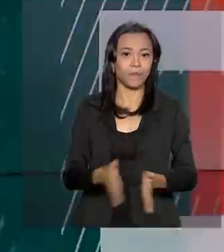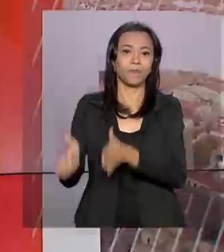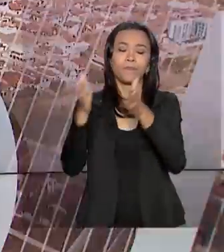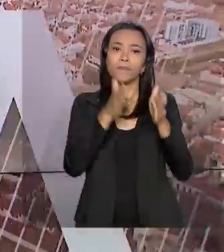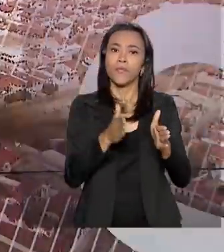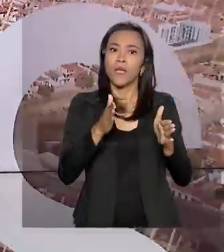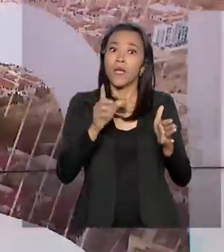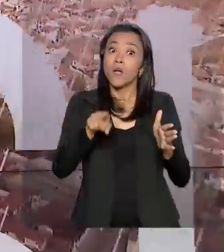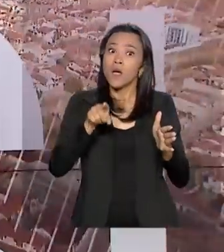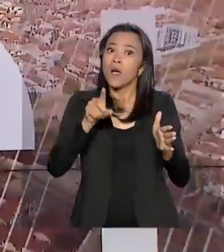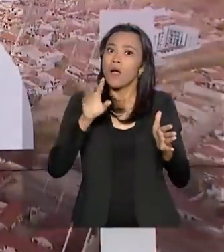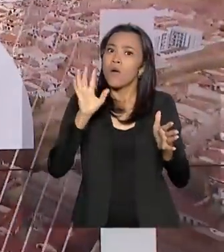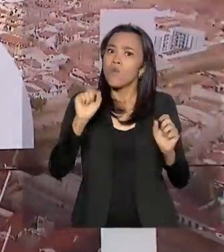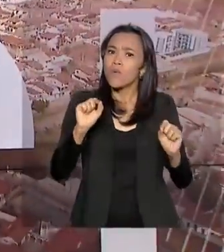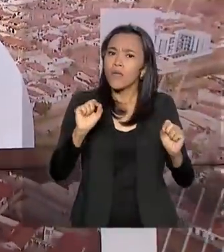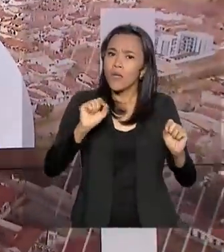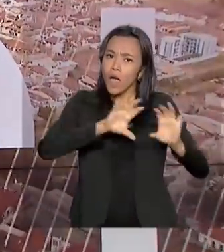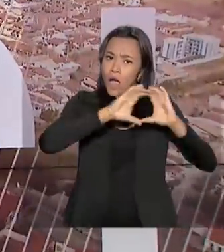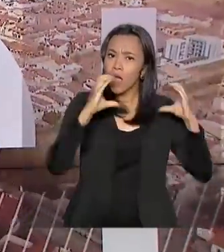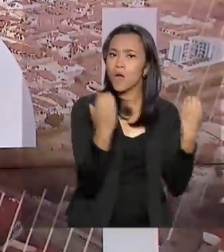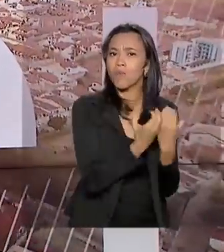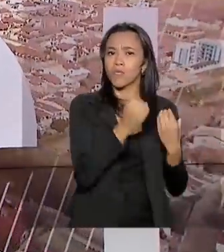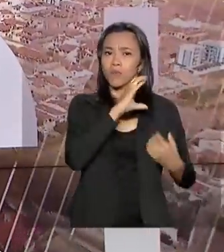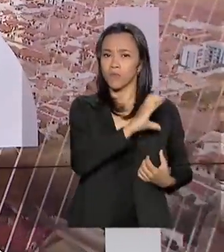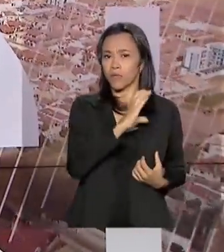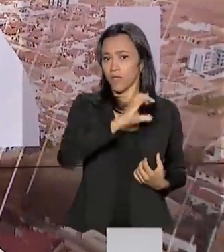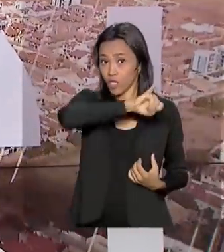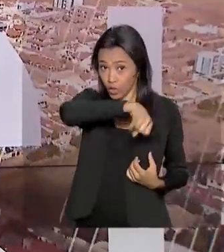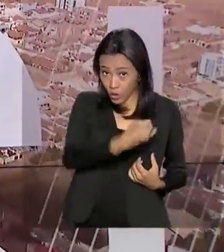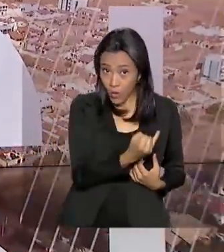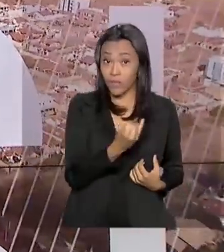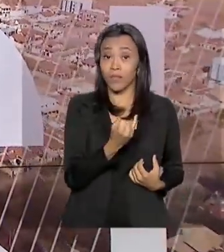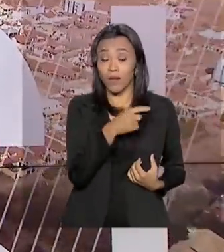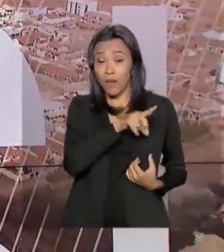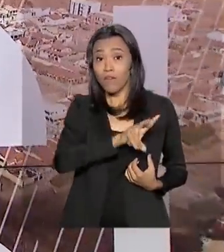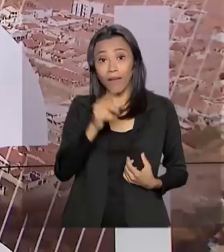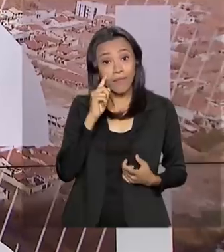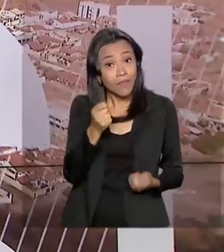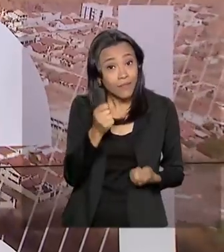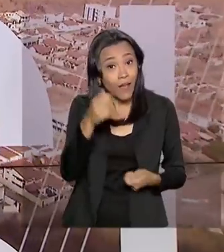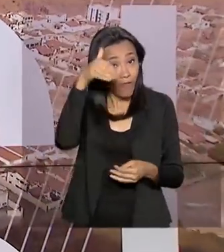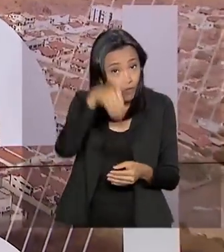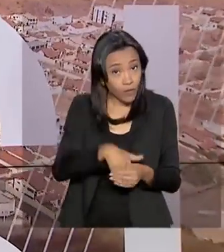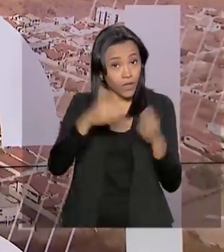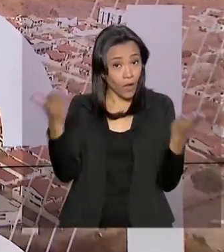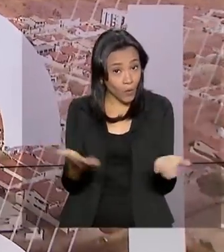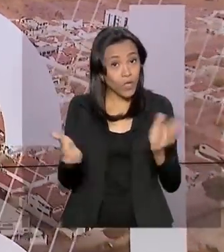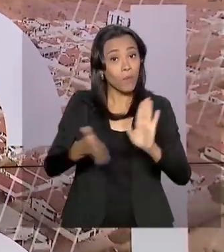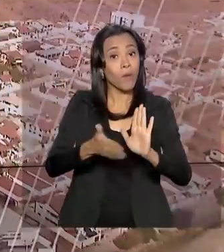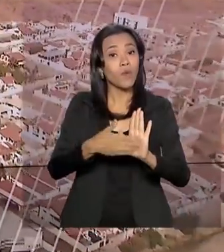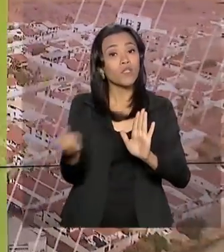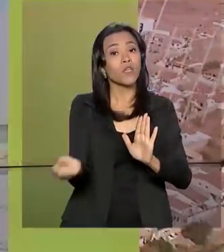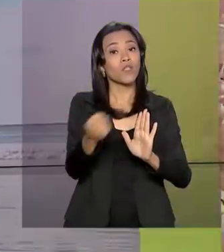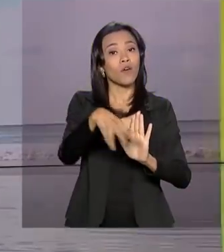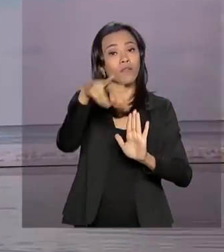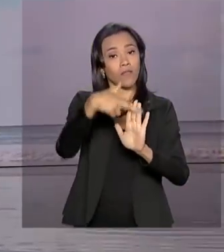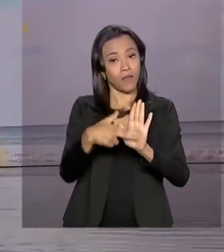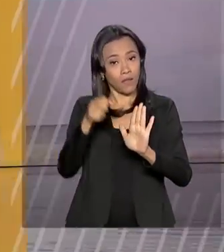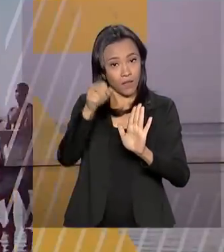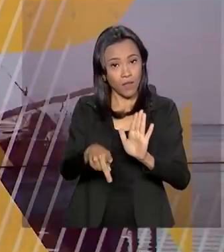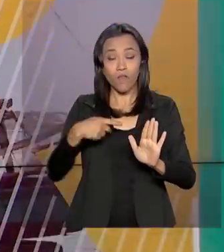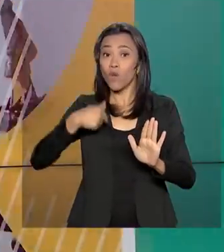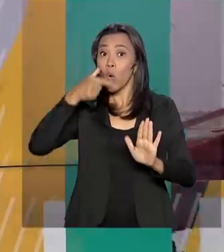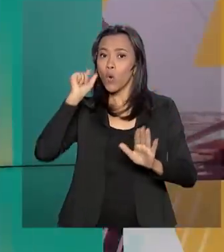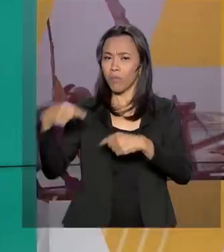Bem, mudança de planos, a Comissão de Constituição e Justiça vai tentar votar hoje a proposta da nova Previdência. A reunião para discussão do assunto